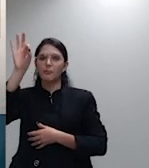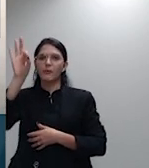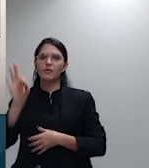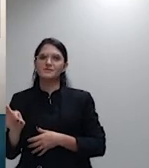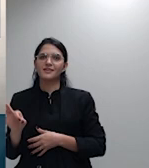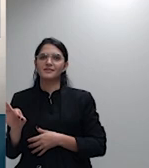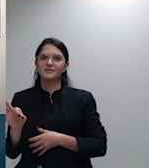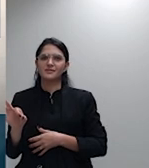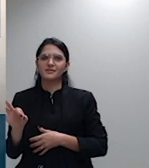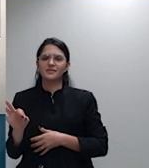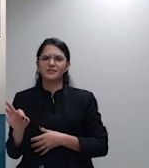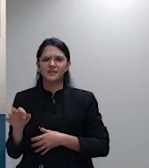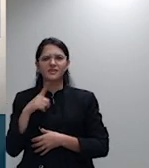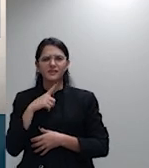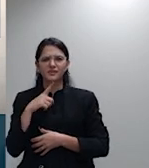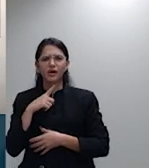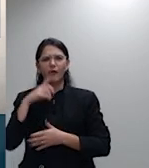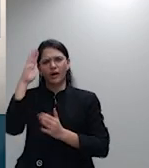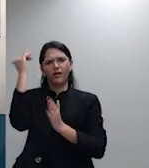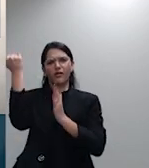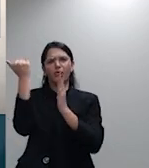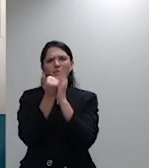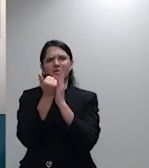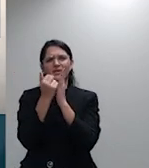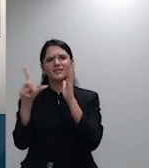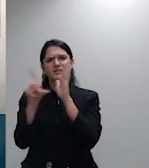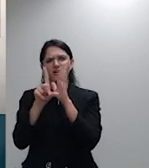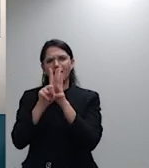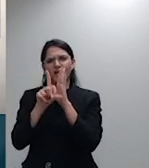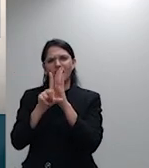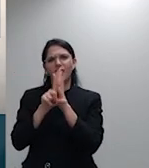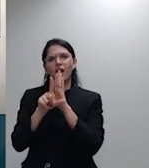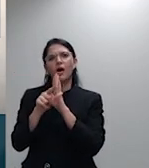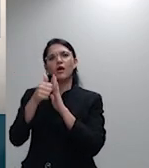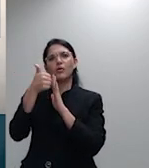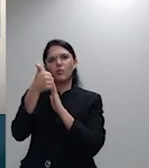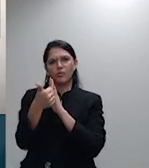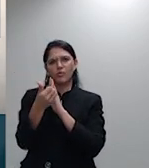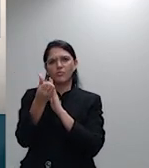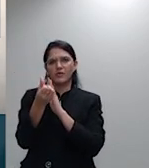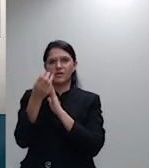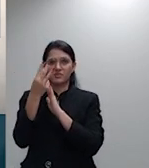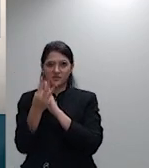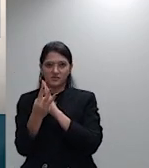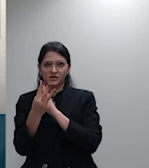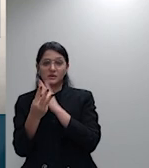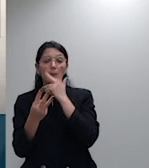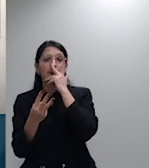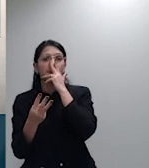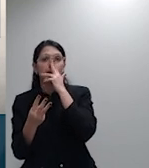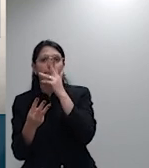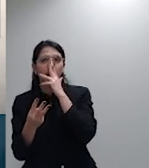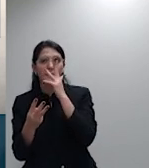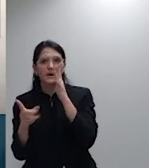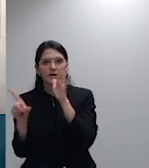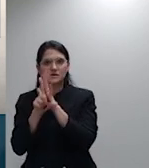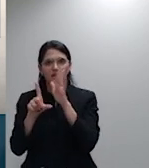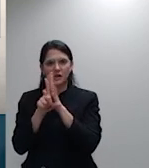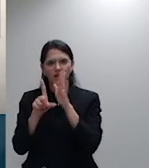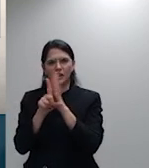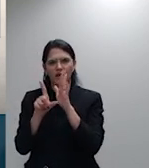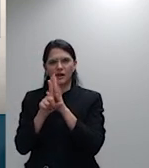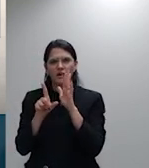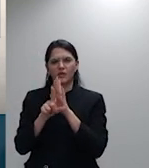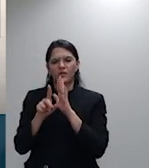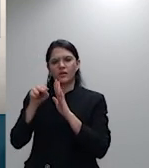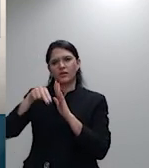formalmente a resolução 63 dá-se uma aparência de ilegalidade para a cláusula nossa a NS editou